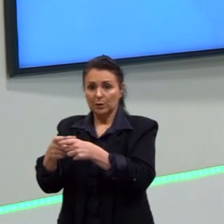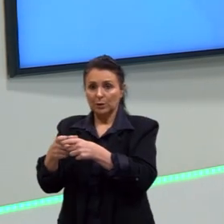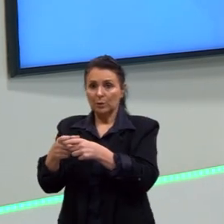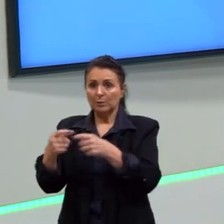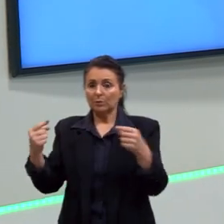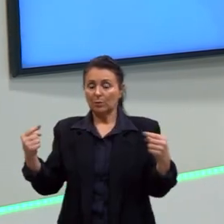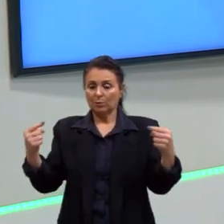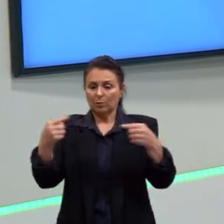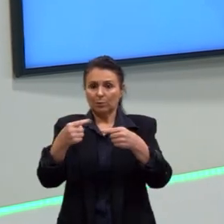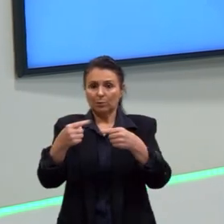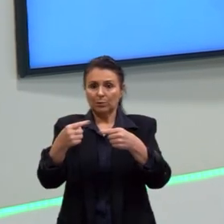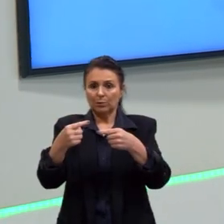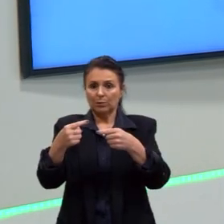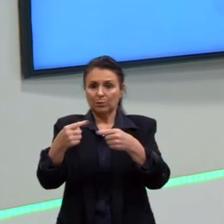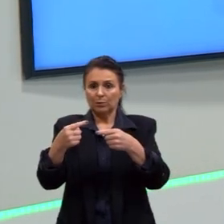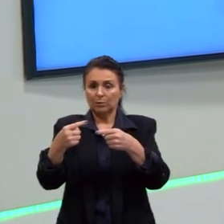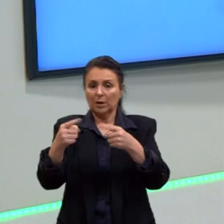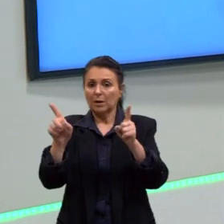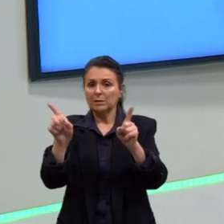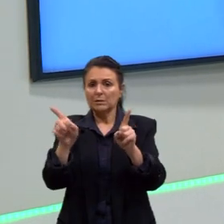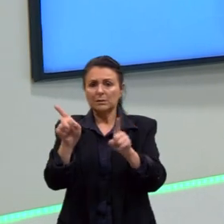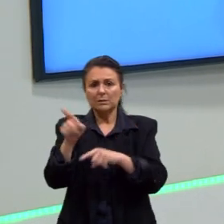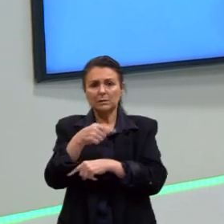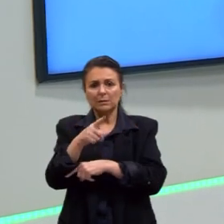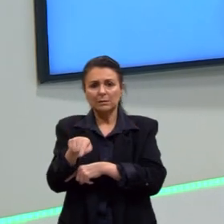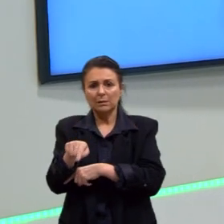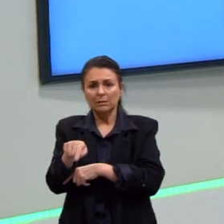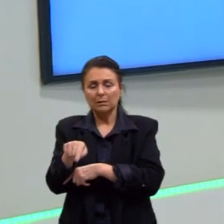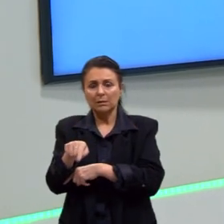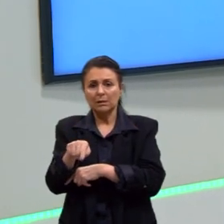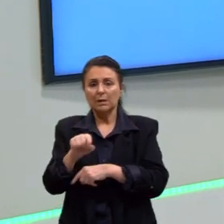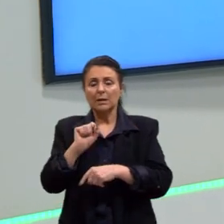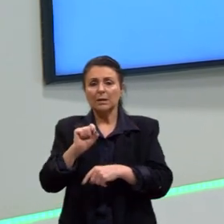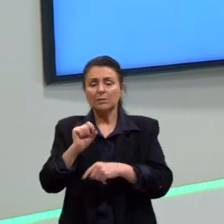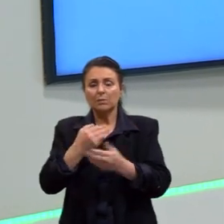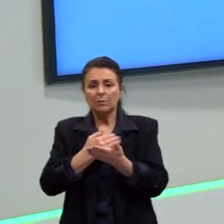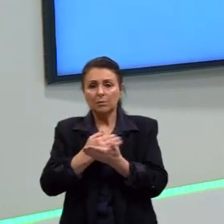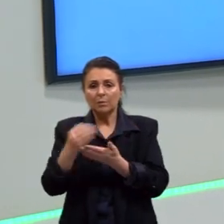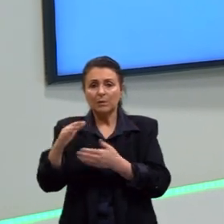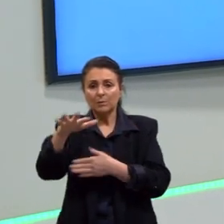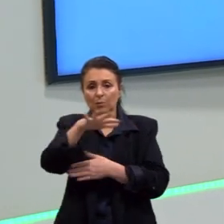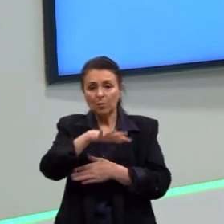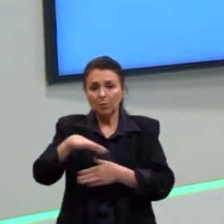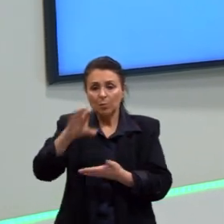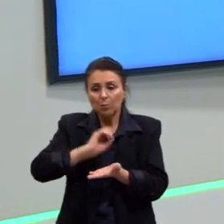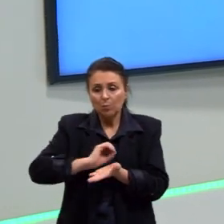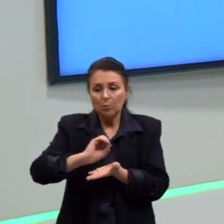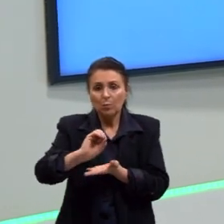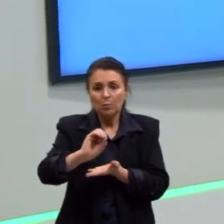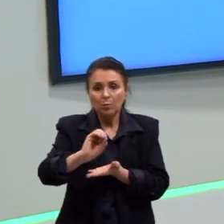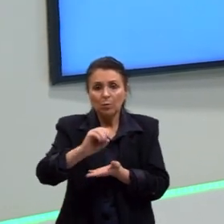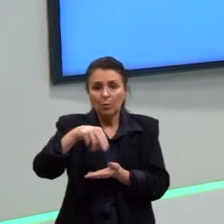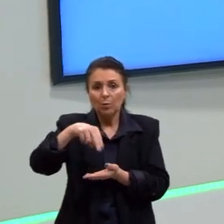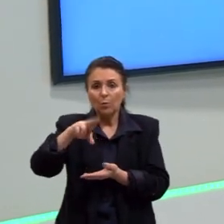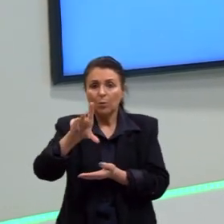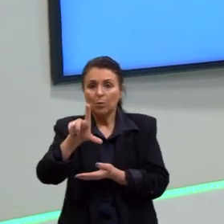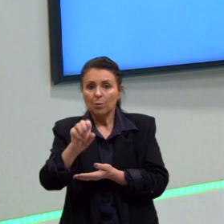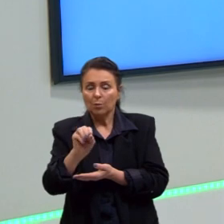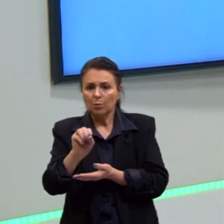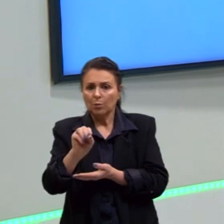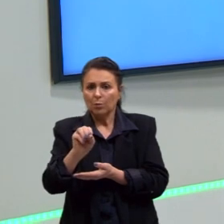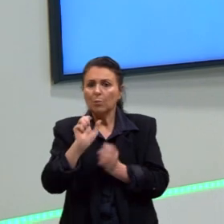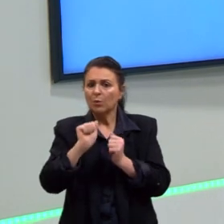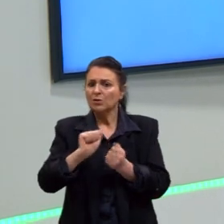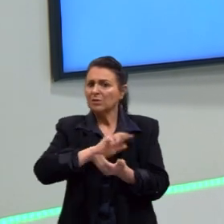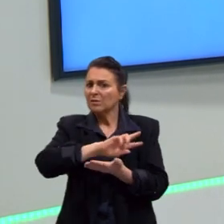outra aqui, elas se cancelam. Então, isso gera um campo nulo aqui dentro. A pode ter várias